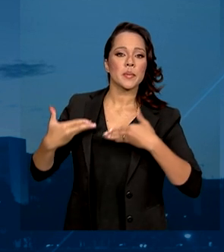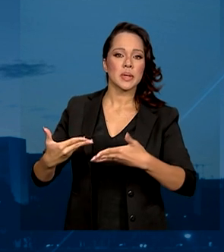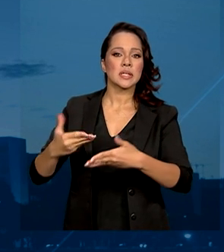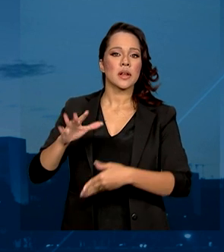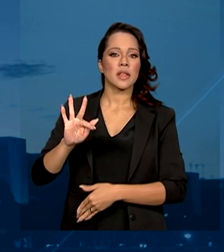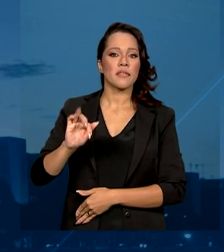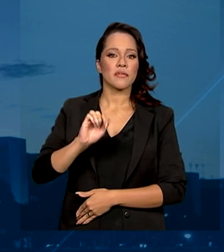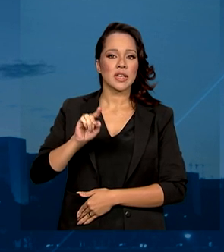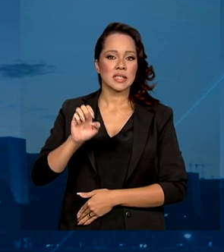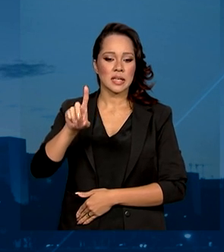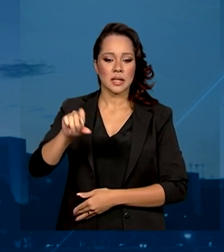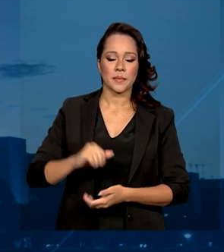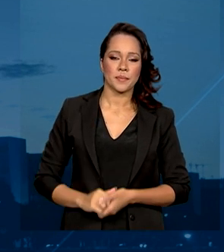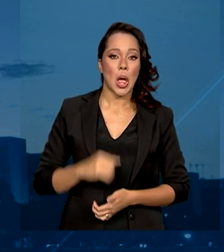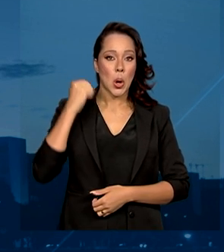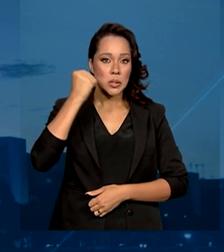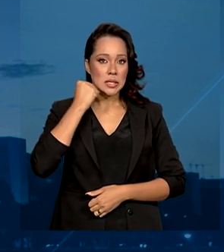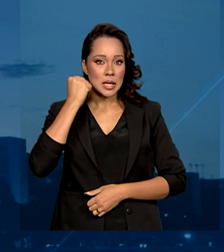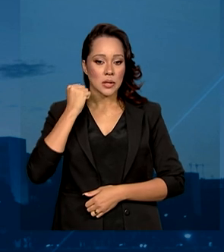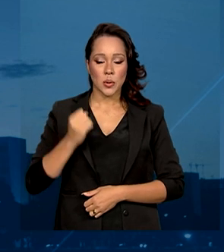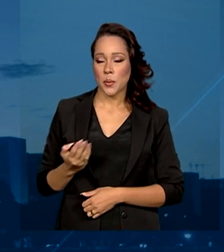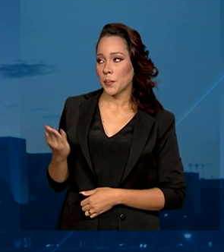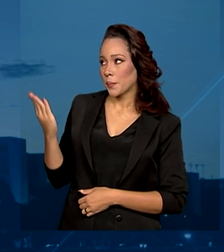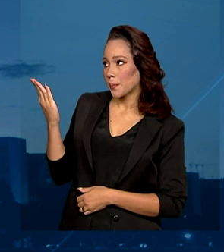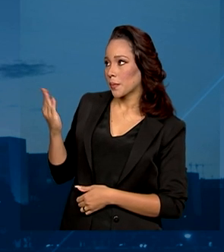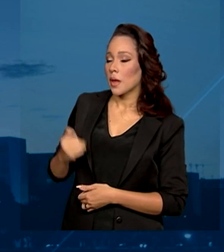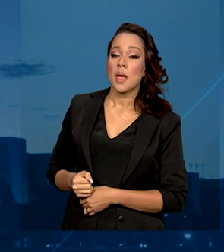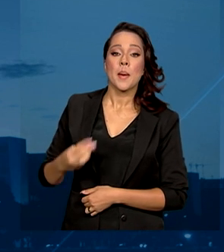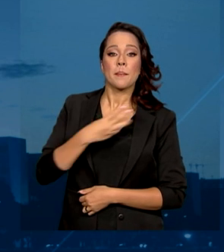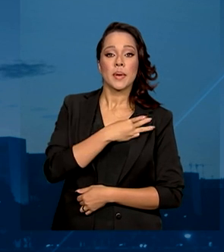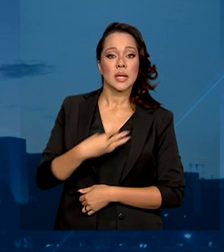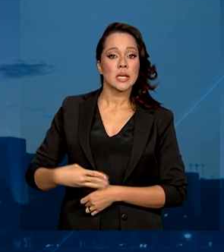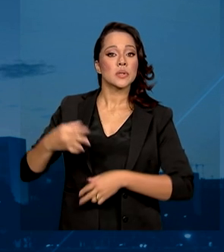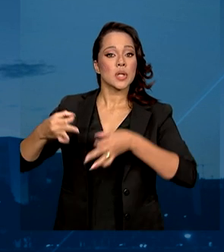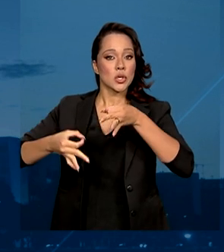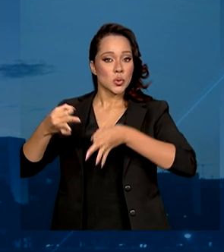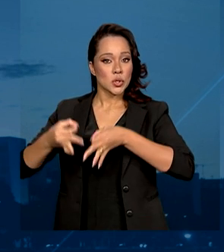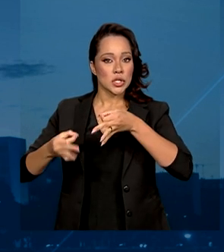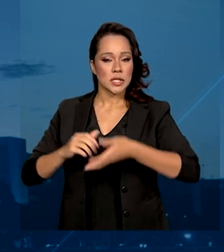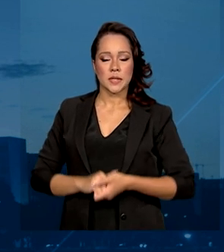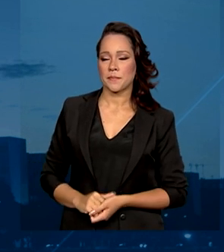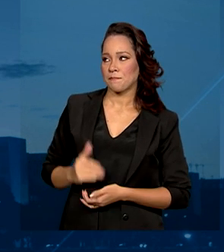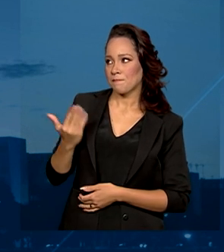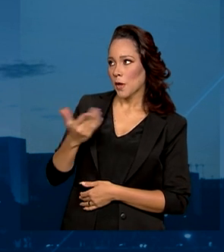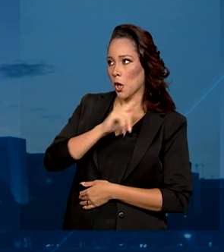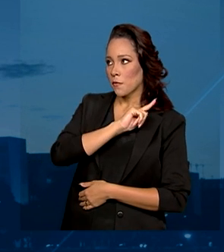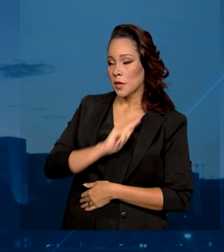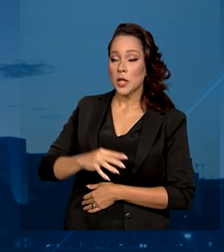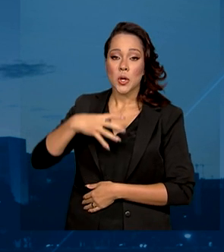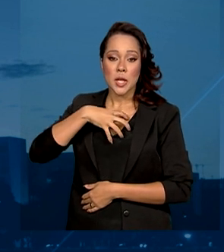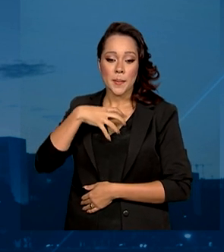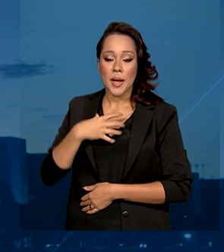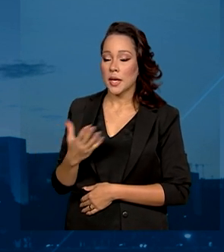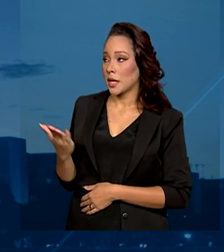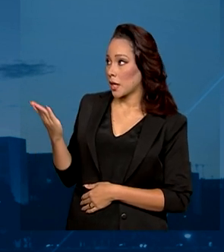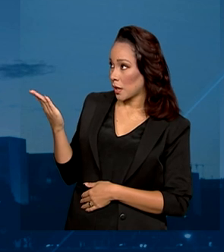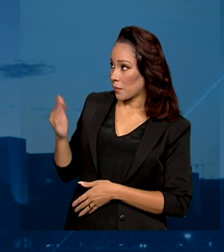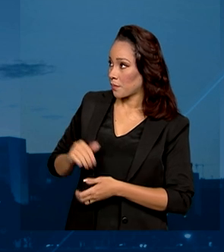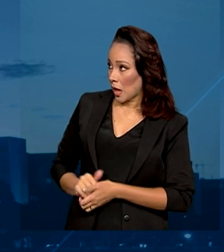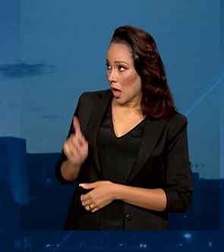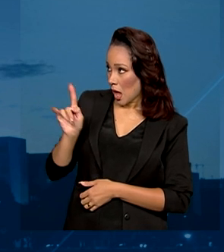Fazenda. O senador eleito, Flávio Dino, será o ministro da Justiça. Já o governador da Bahia, Rui Costa,